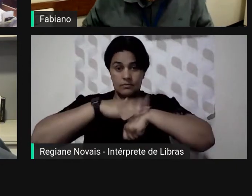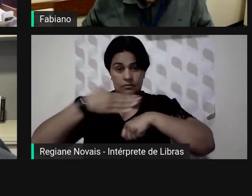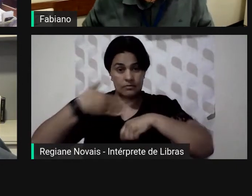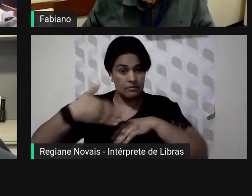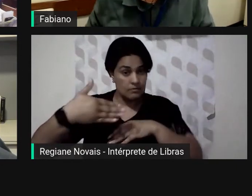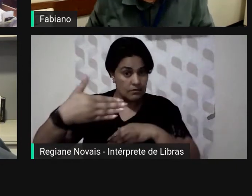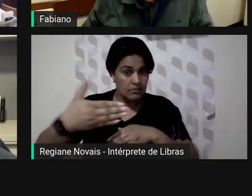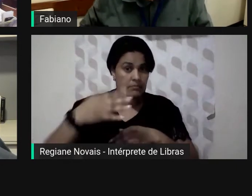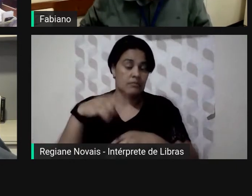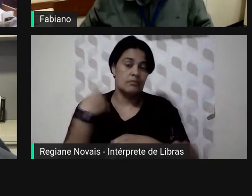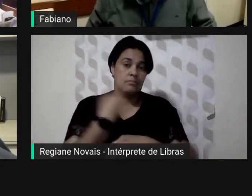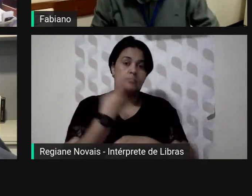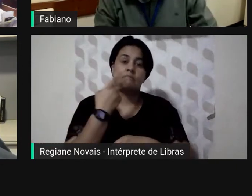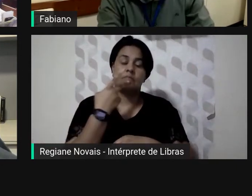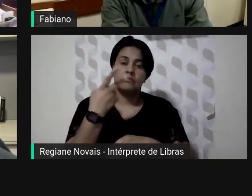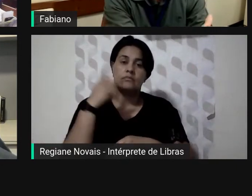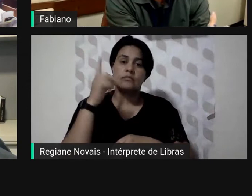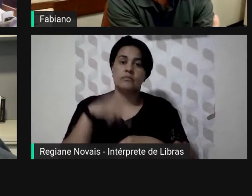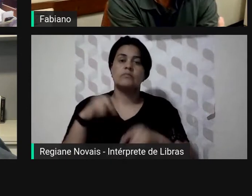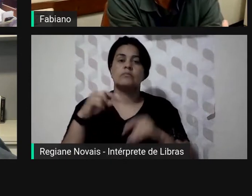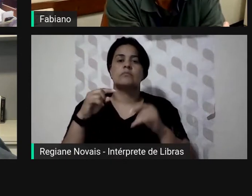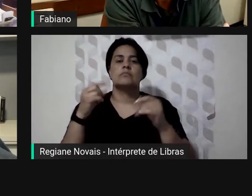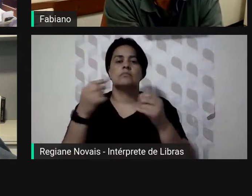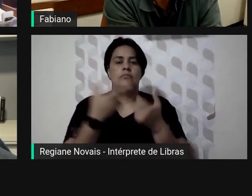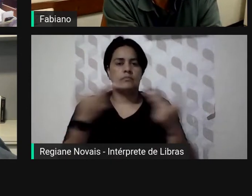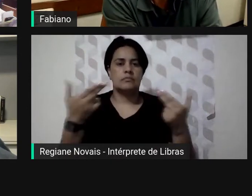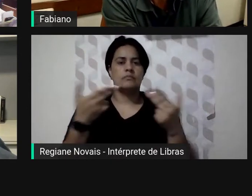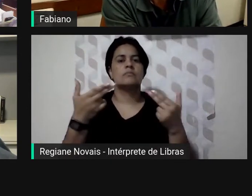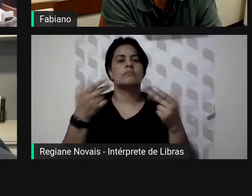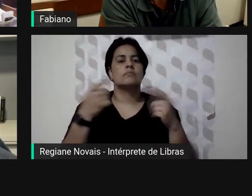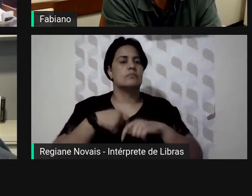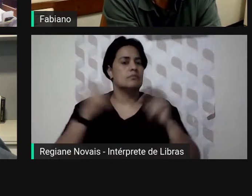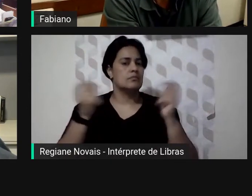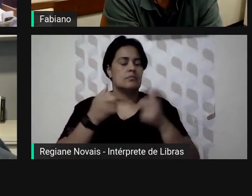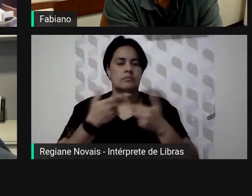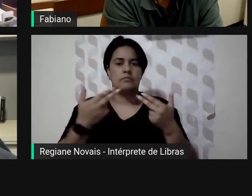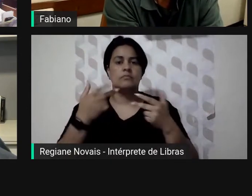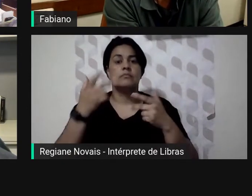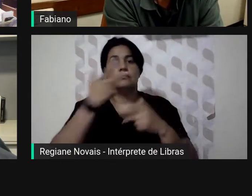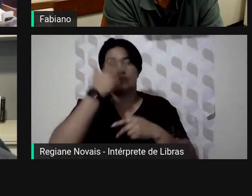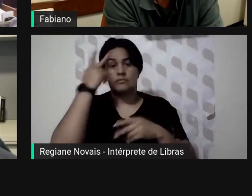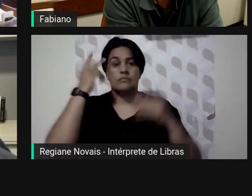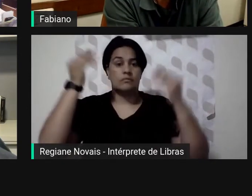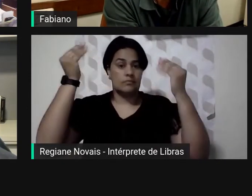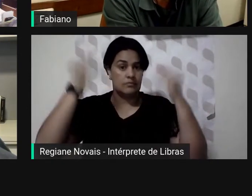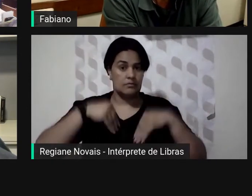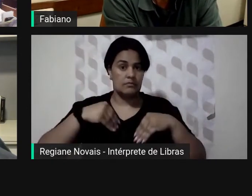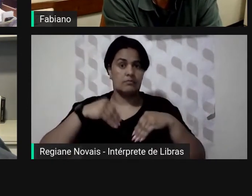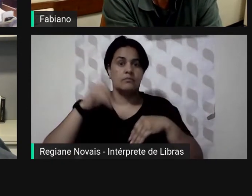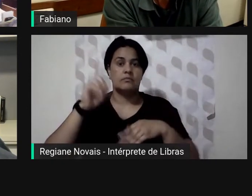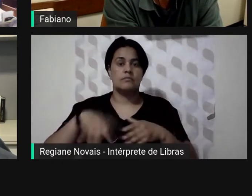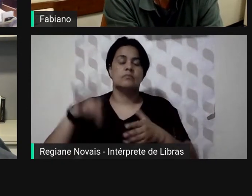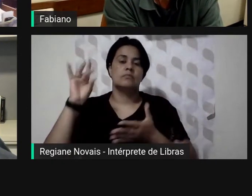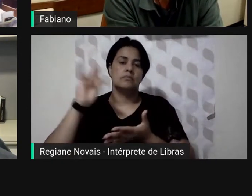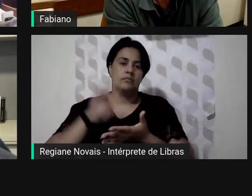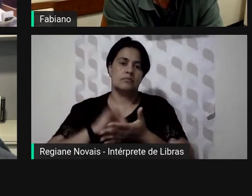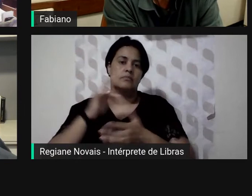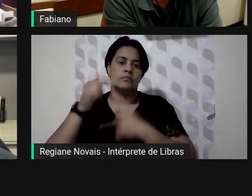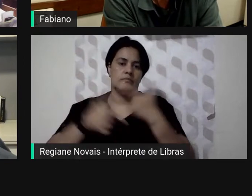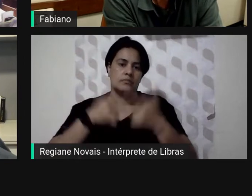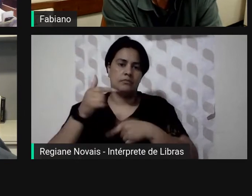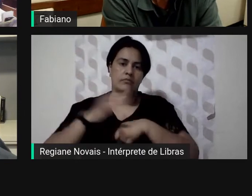operacional impagável porque as pessoas deixarão de realizar o trabalho para o qual elas foram